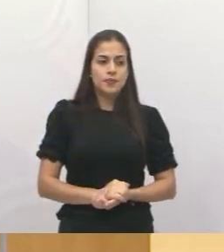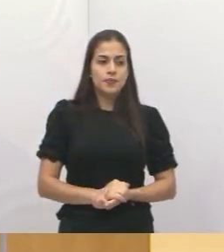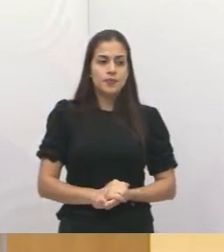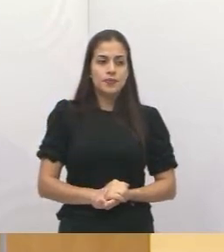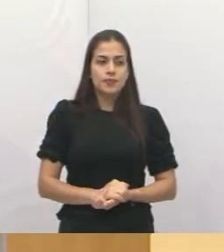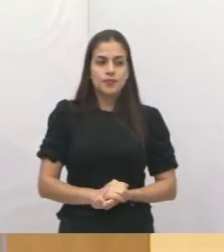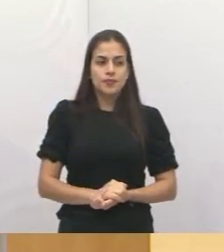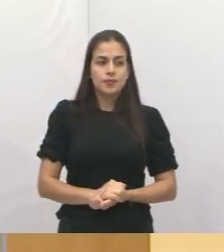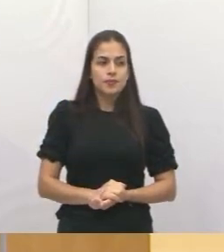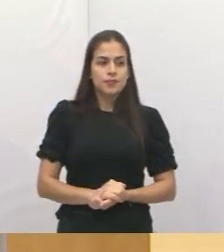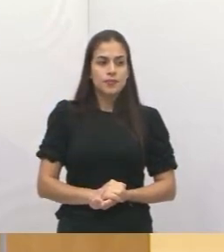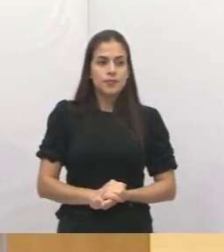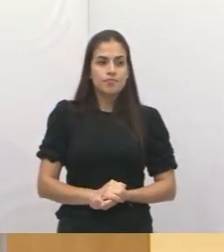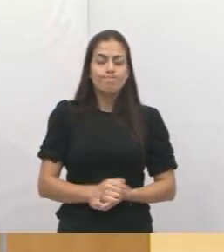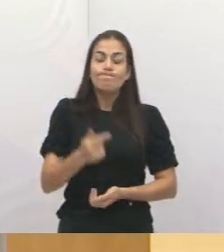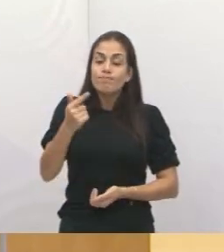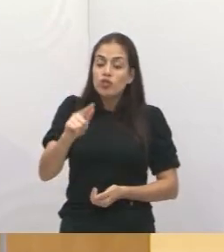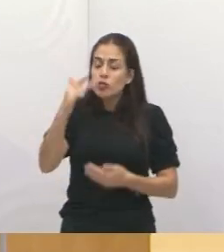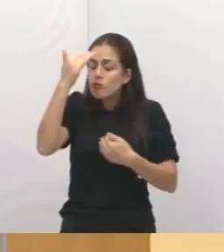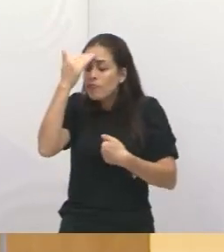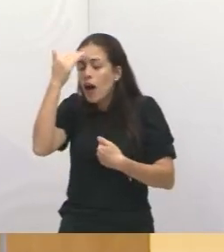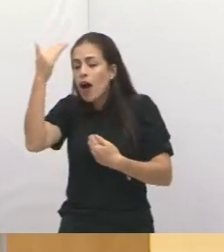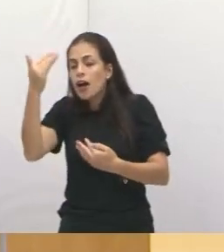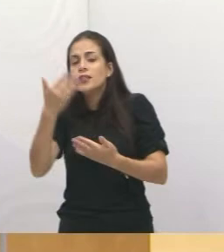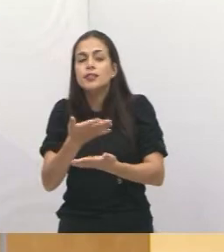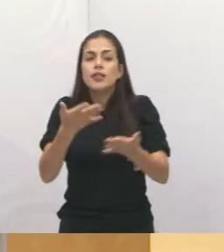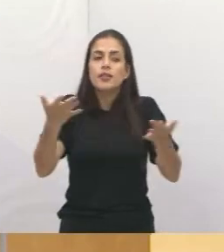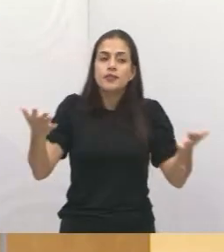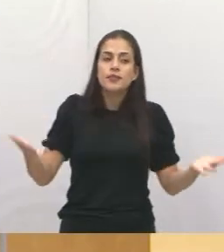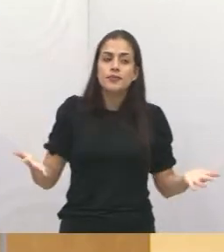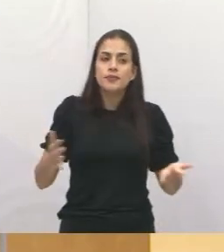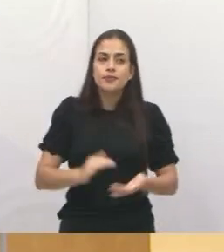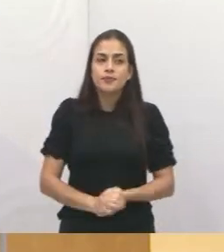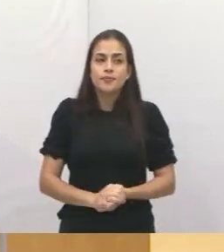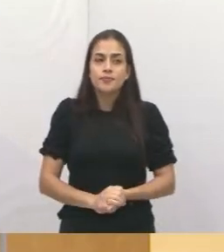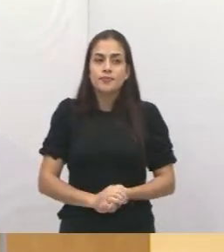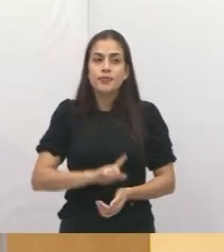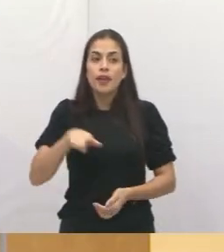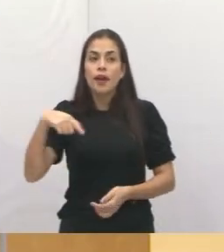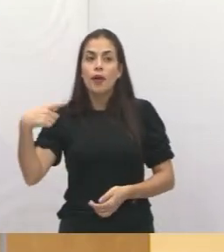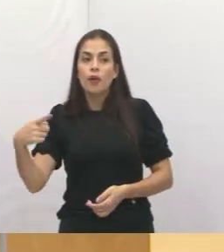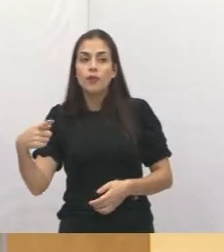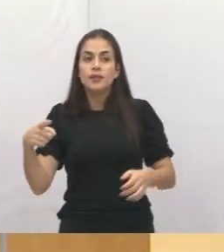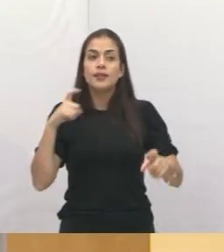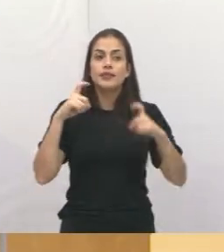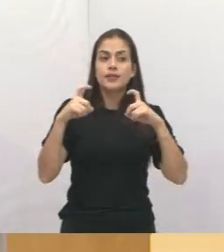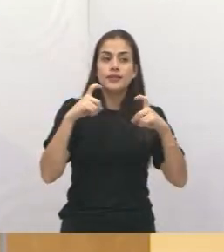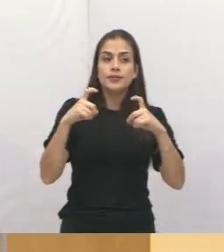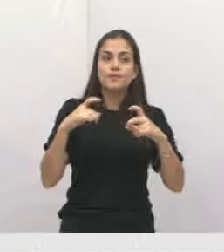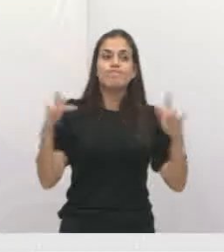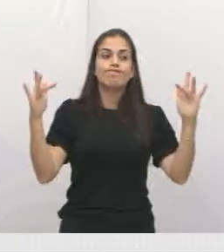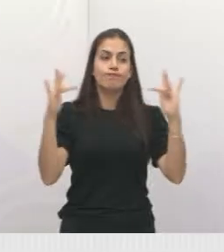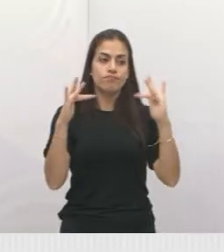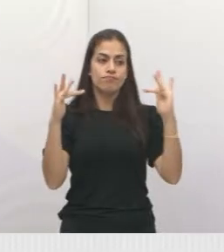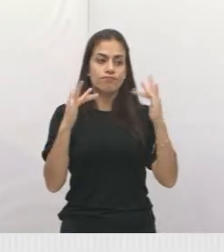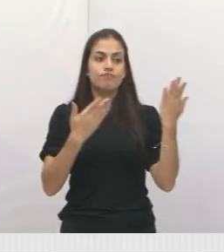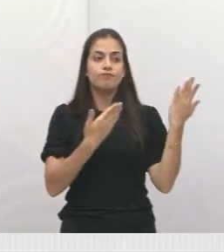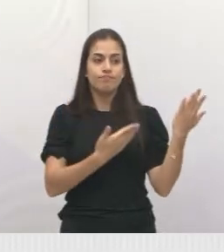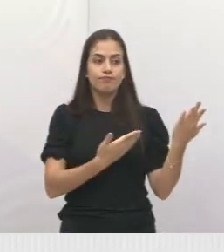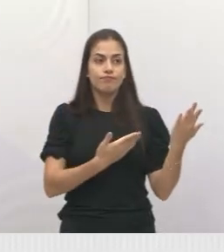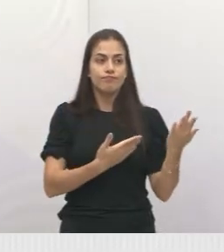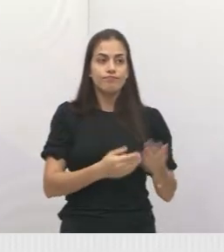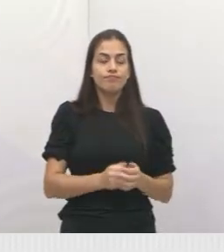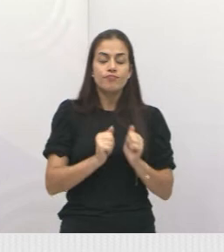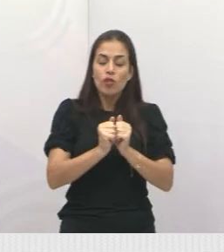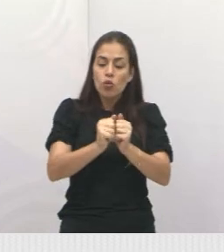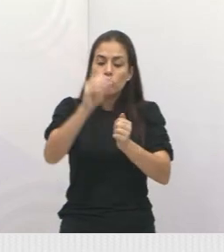E mais uma vez agradecer vocês. Até a próxima sessão. Pode deixar agora meus contatos. E fique com